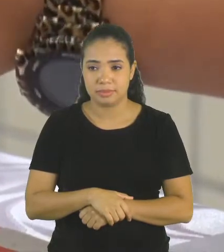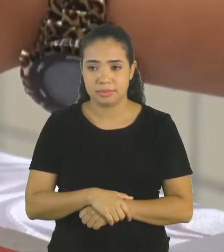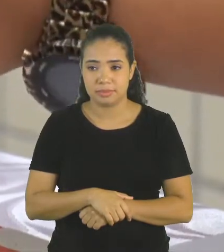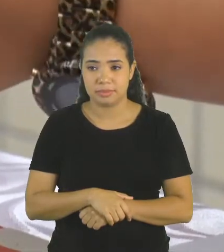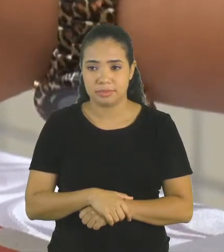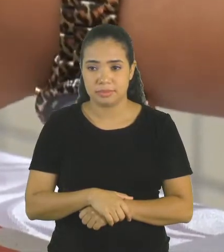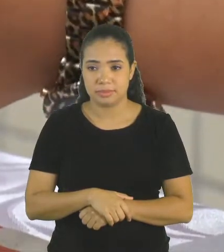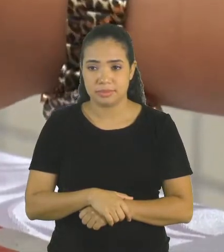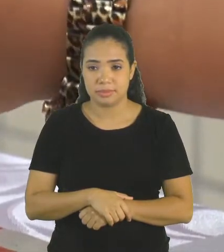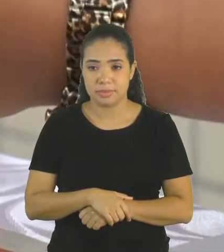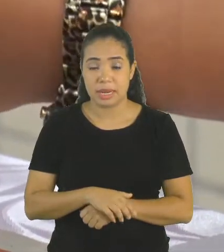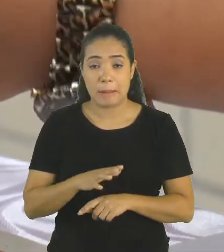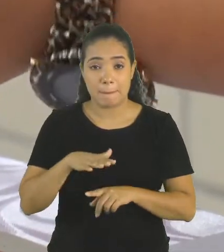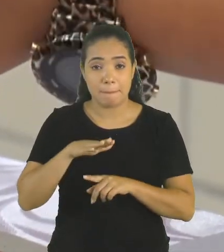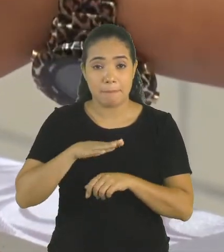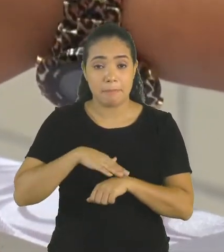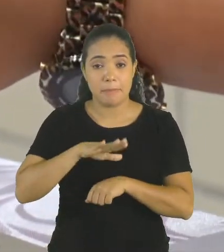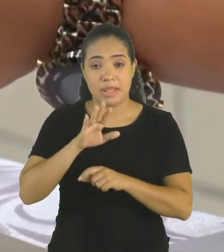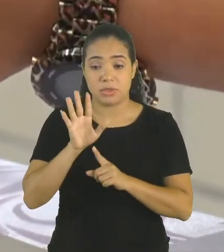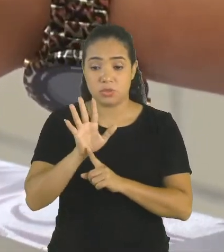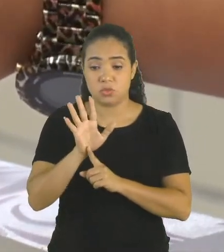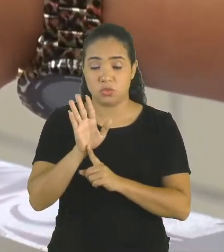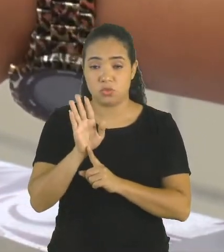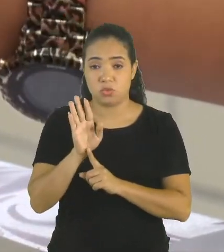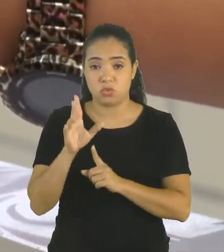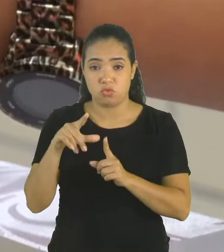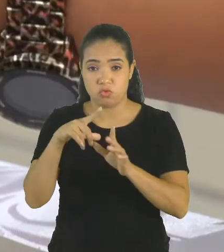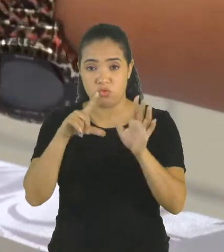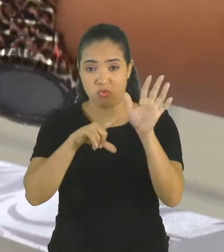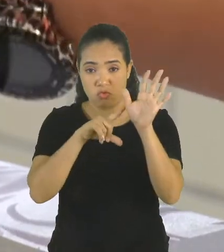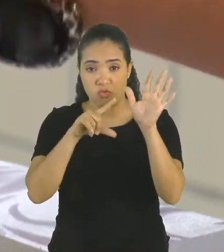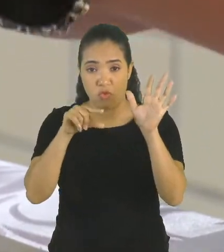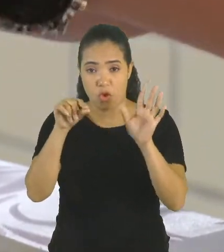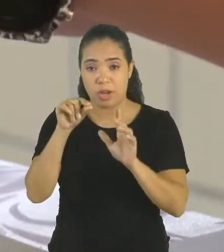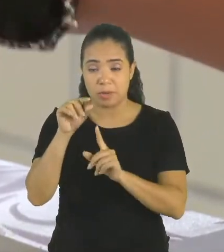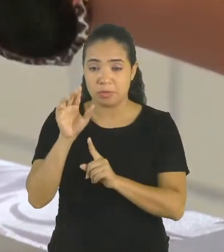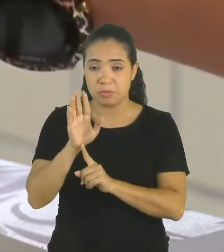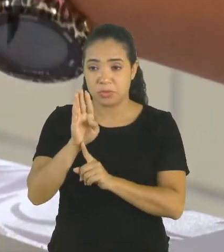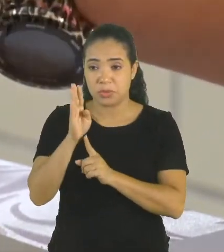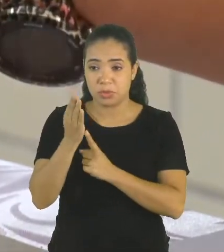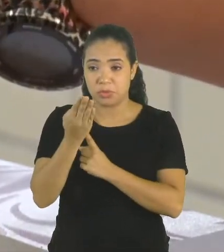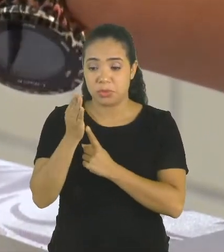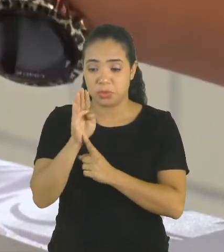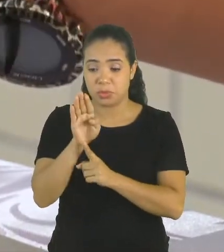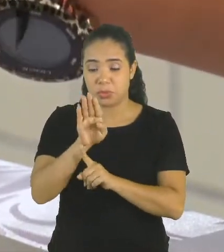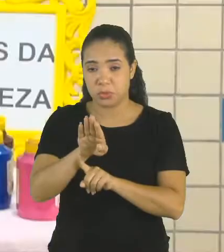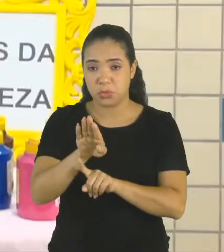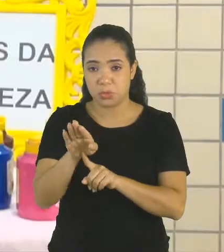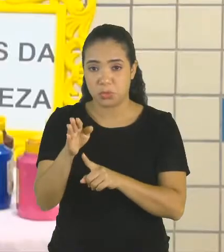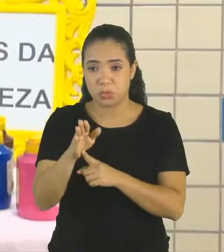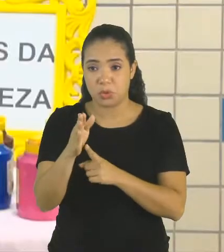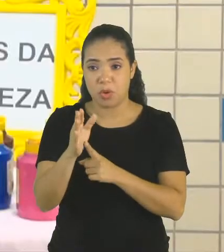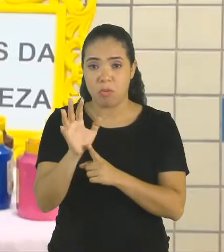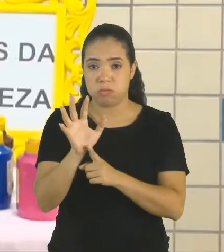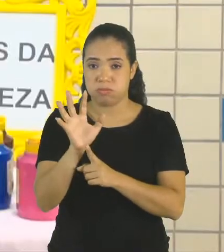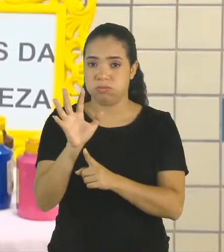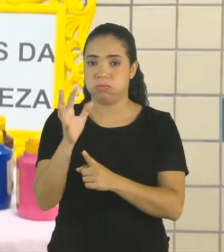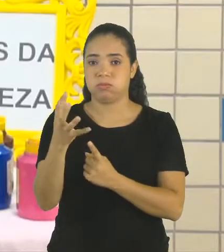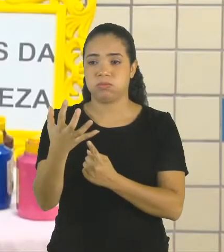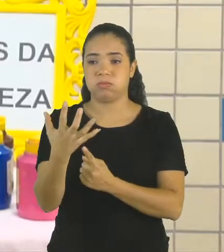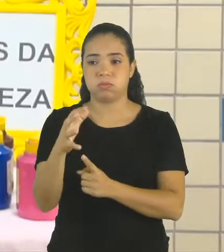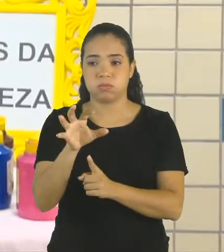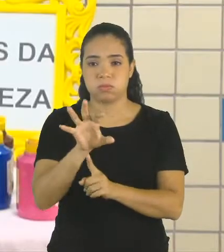Quanto mais folhas você colocar, mais esse pincel vai ficar volumoso.